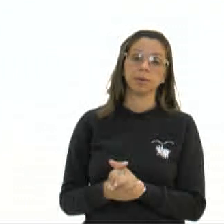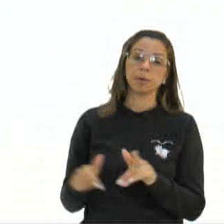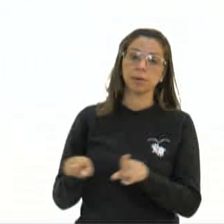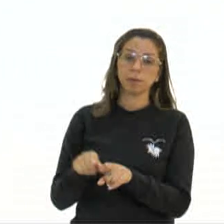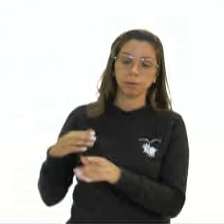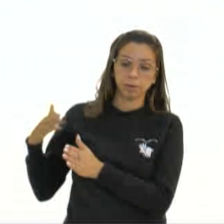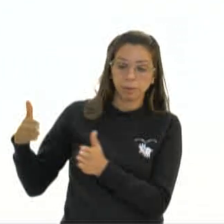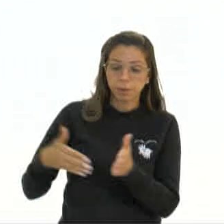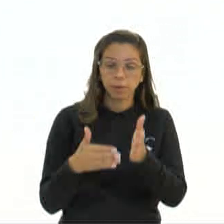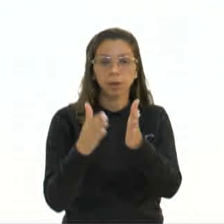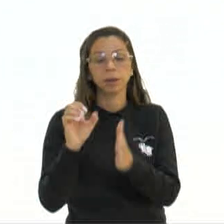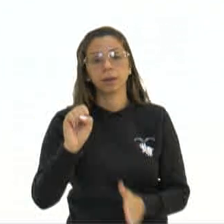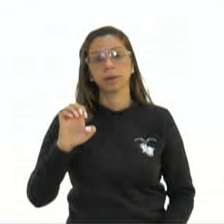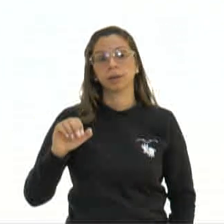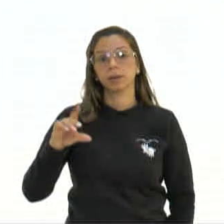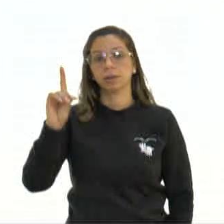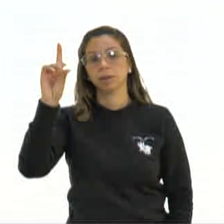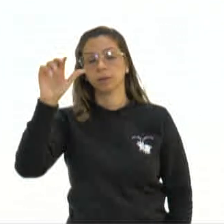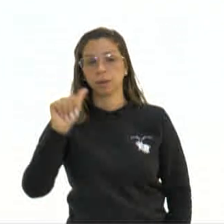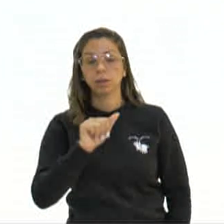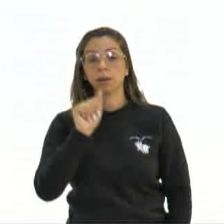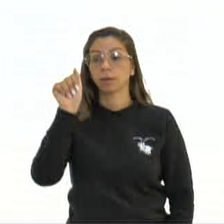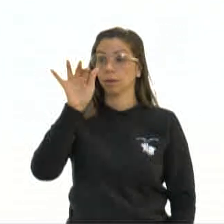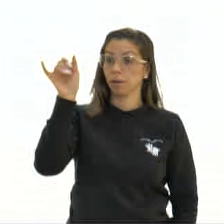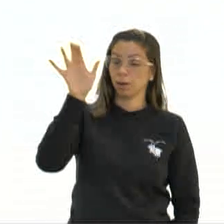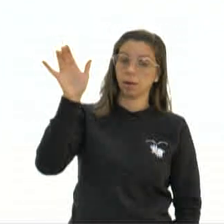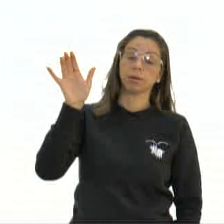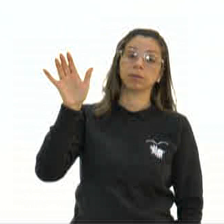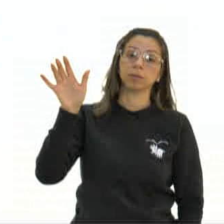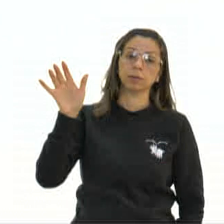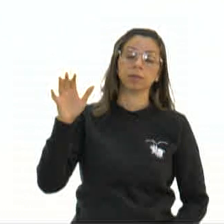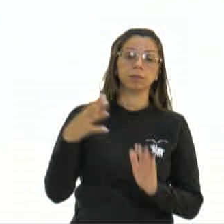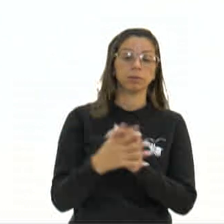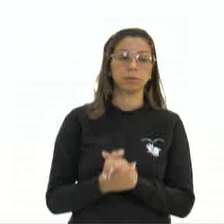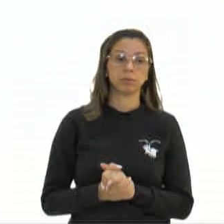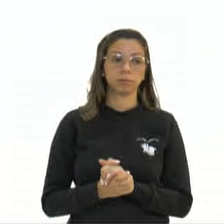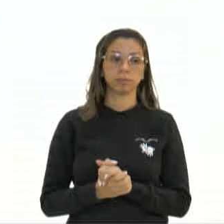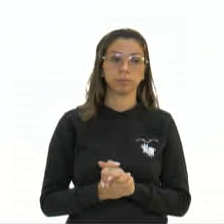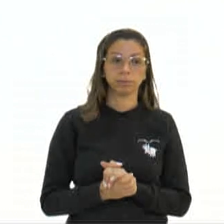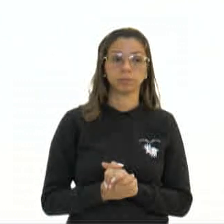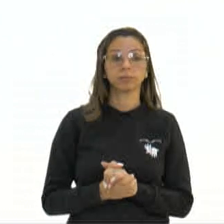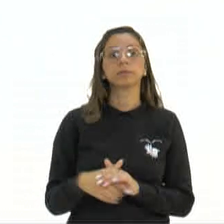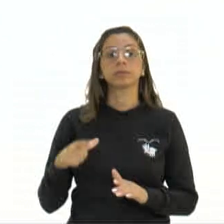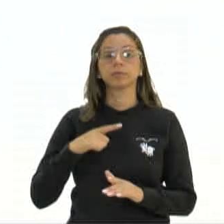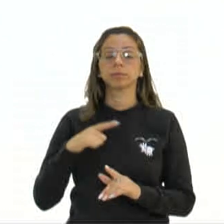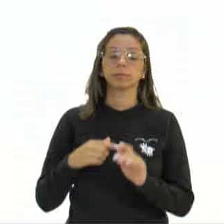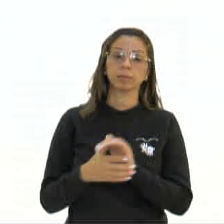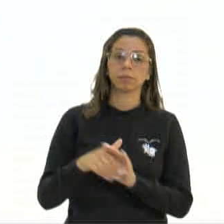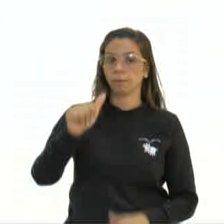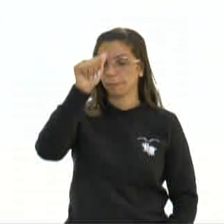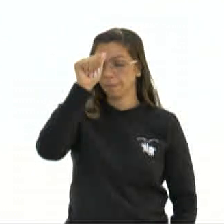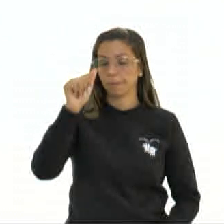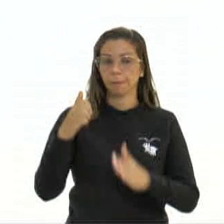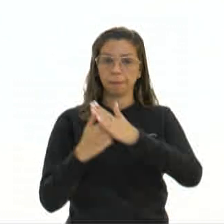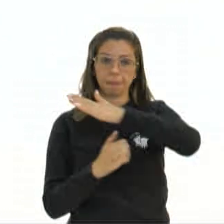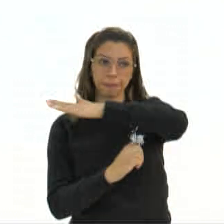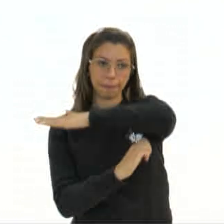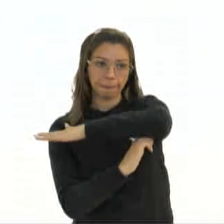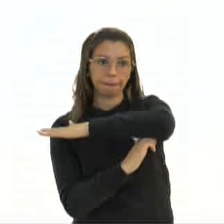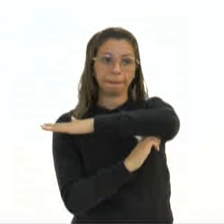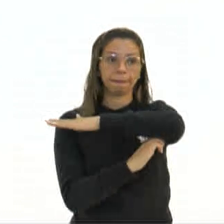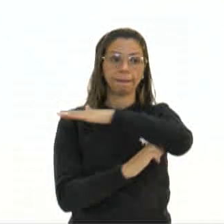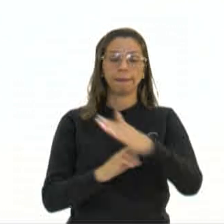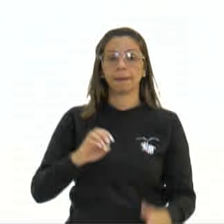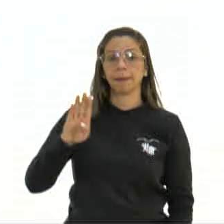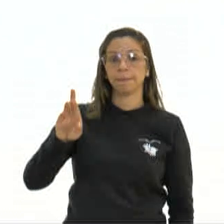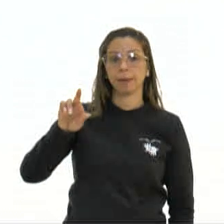Ásia, a Belt Road Initiative. A gente vai conhecer essa, a BRI, que foi estruturada pela China no ano de 2013. Olha só,